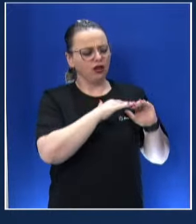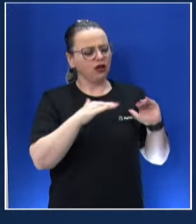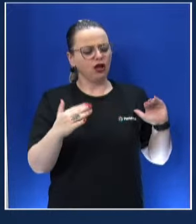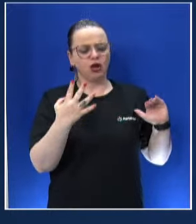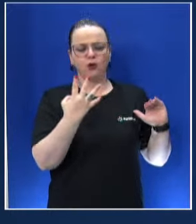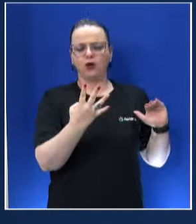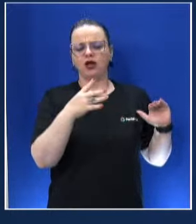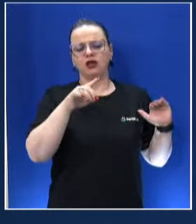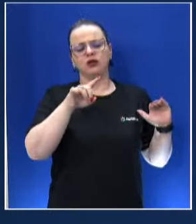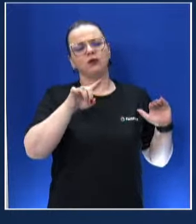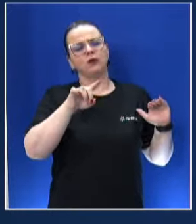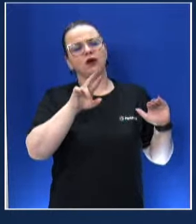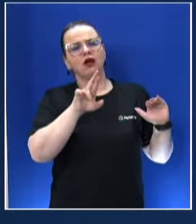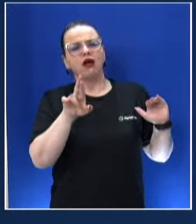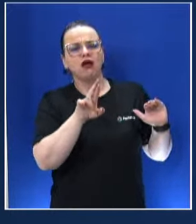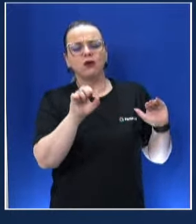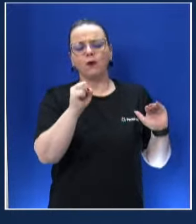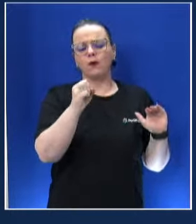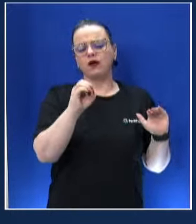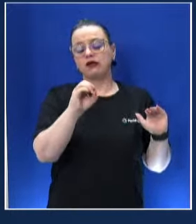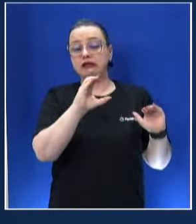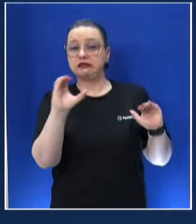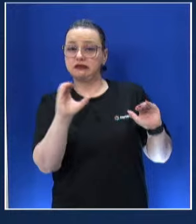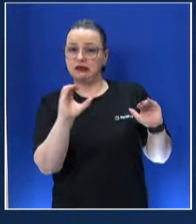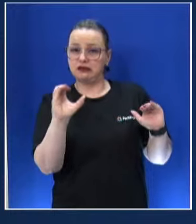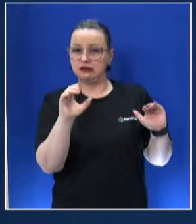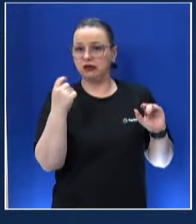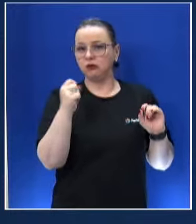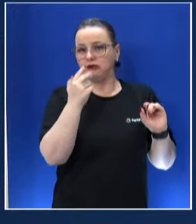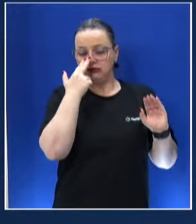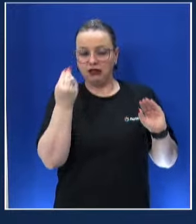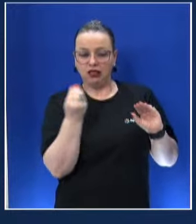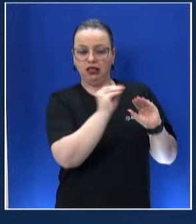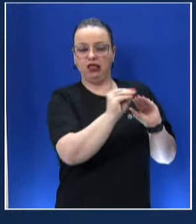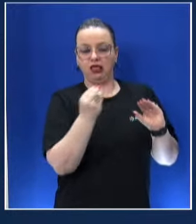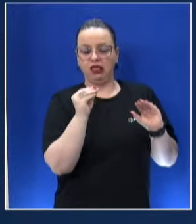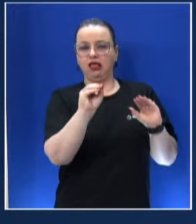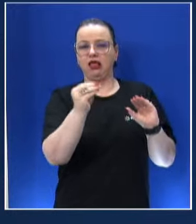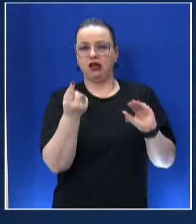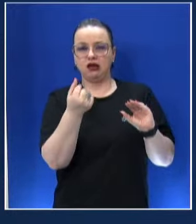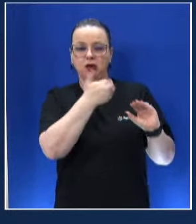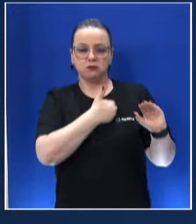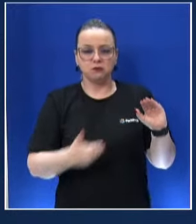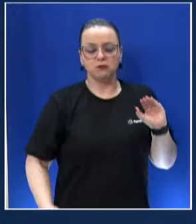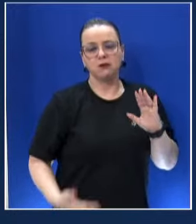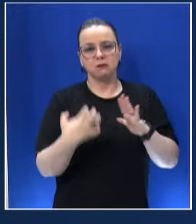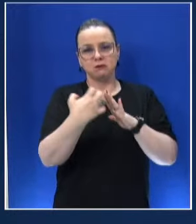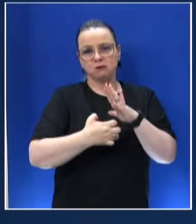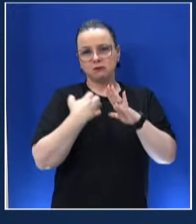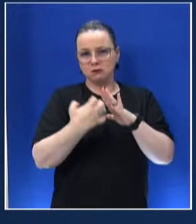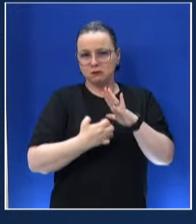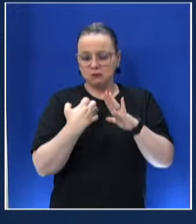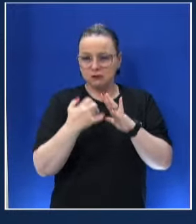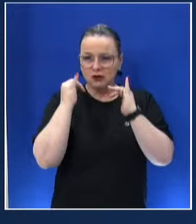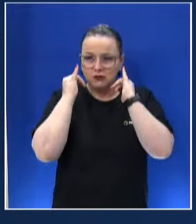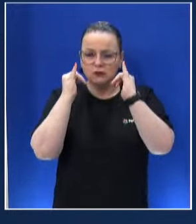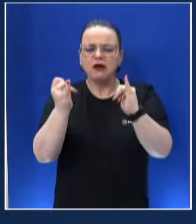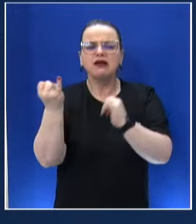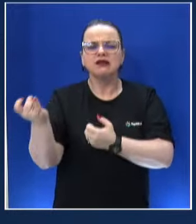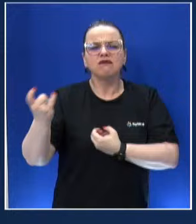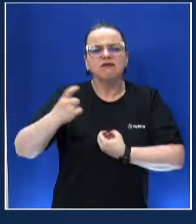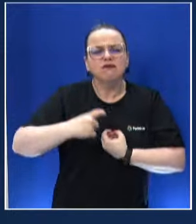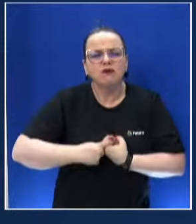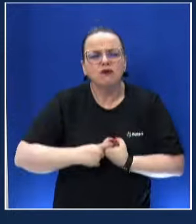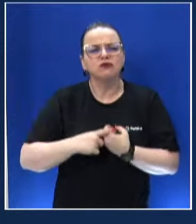R$ 4,80 desde então, devido a repasses de recursos públicos para as empresas de ônibus. Se reeleito,